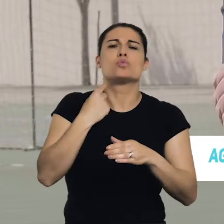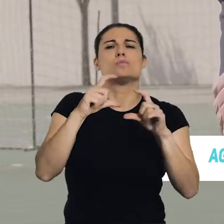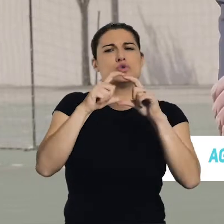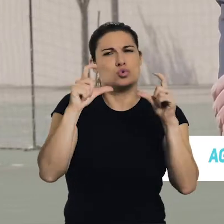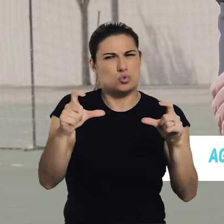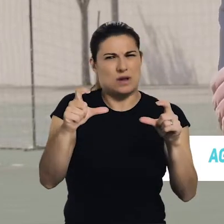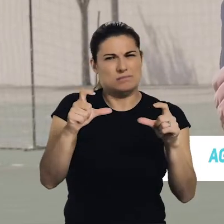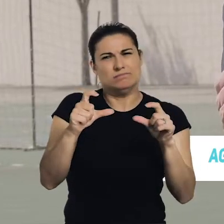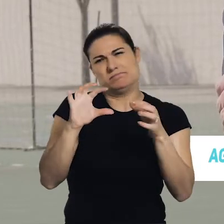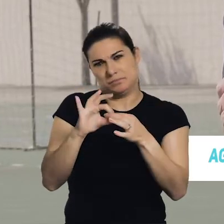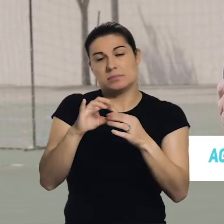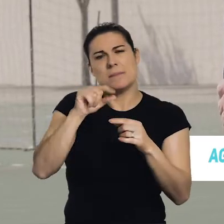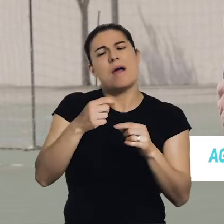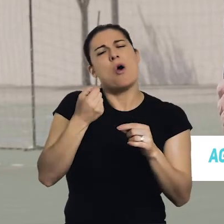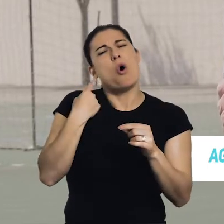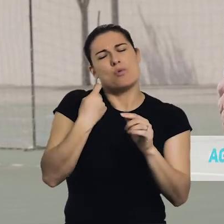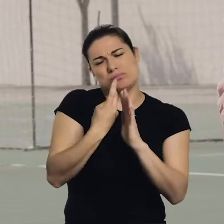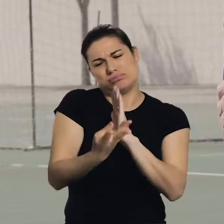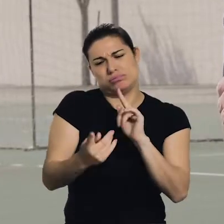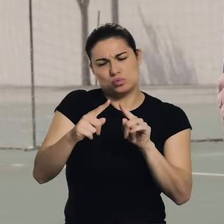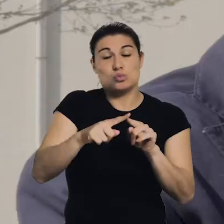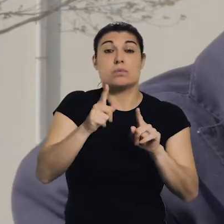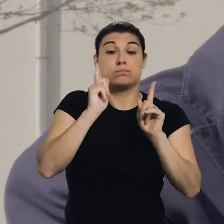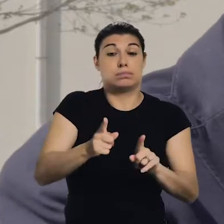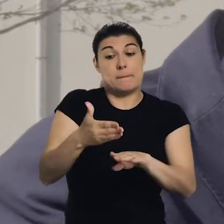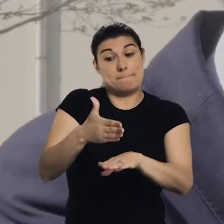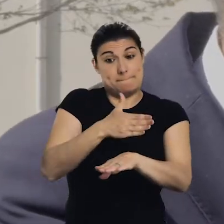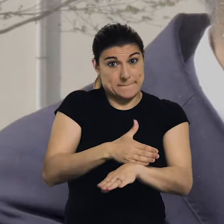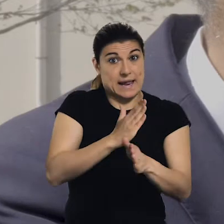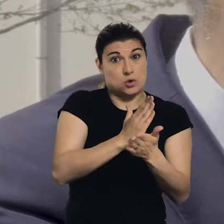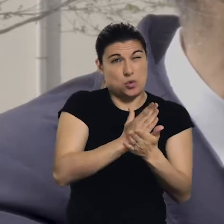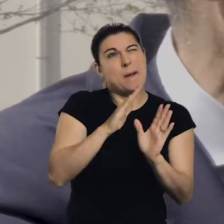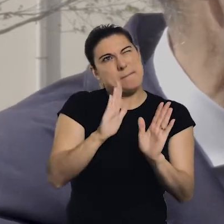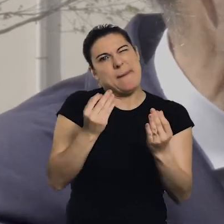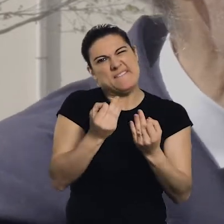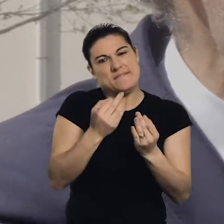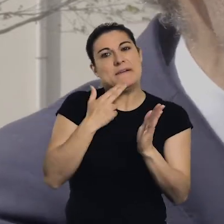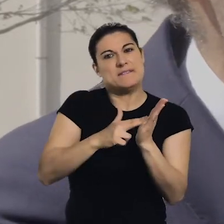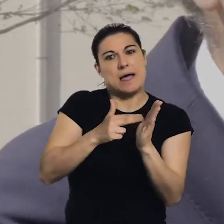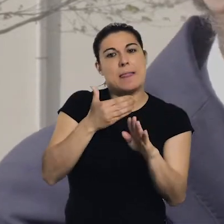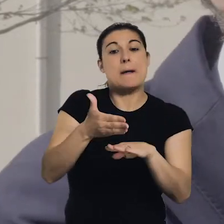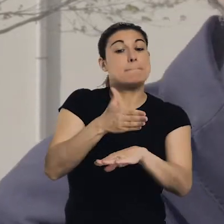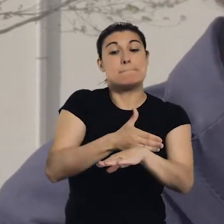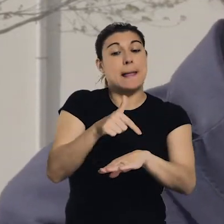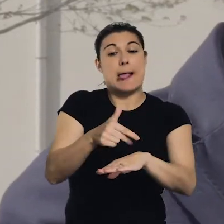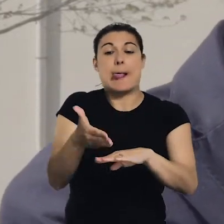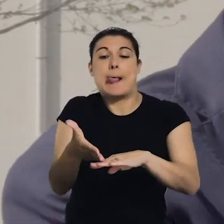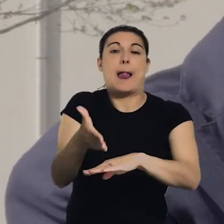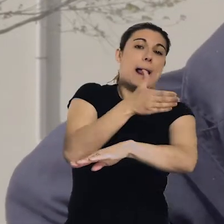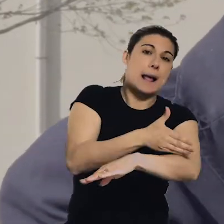secundário e de muitas outras ofertas educativas, desde a educação pré-escolar, em boa verdade, desde